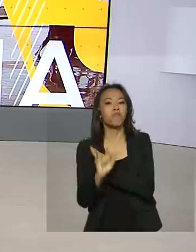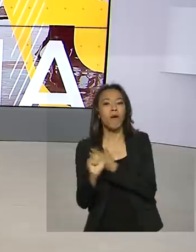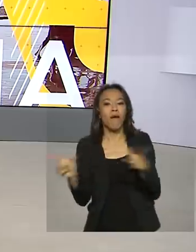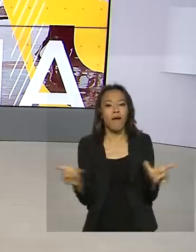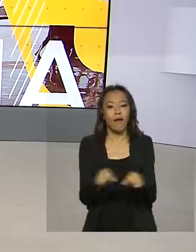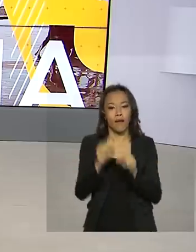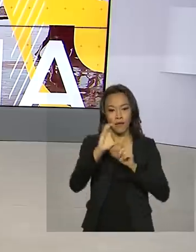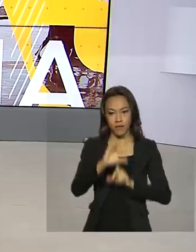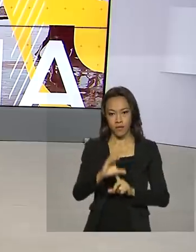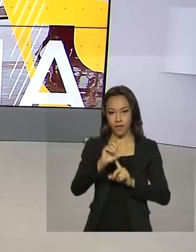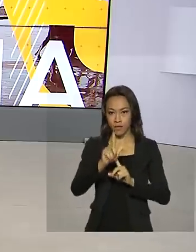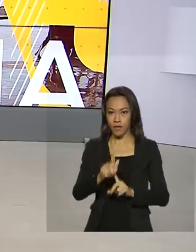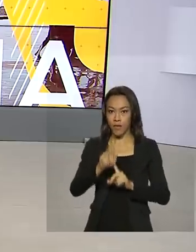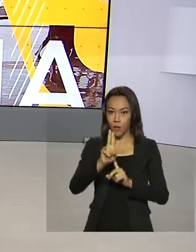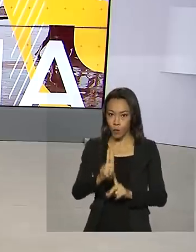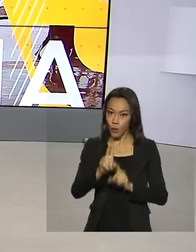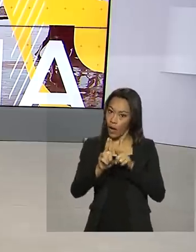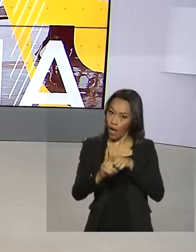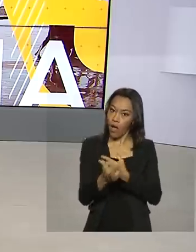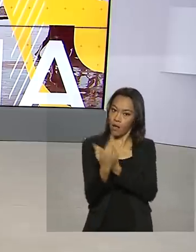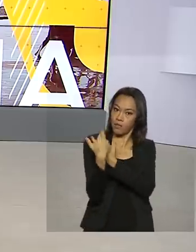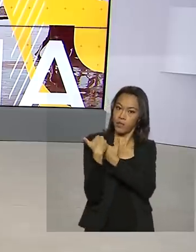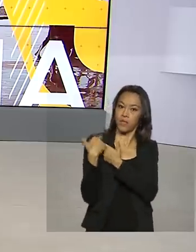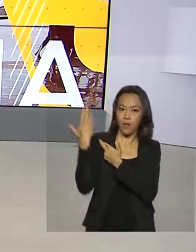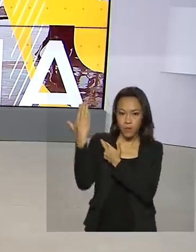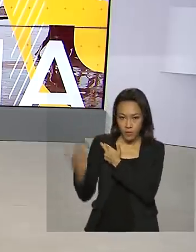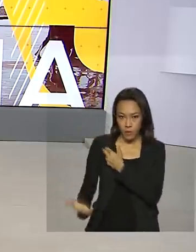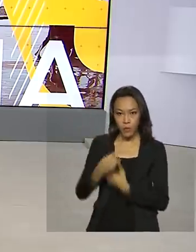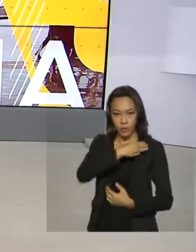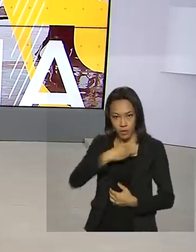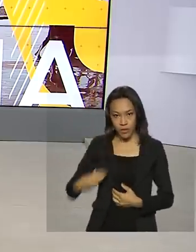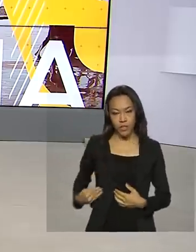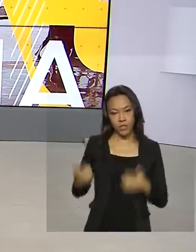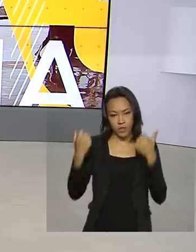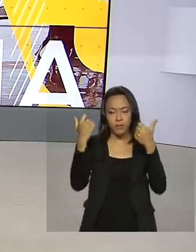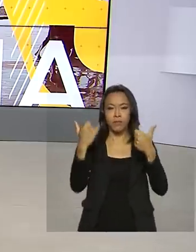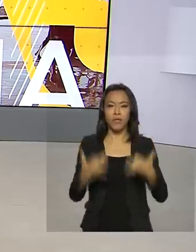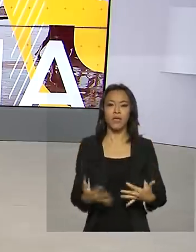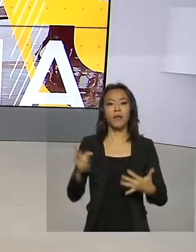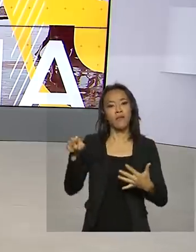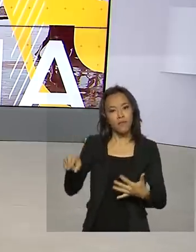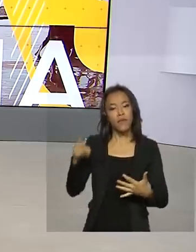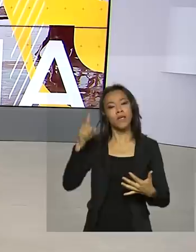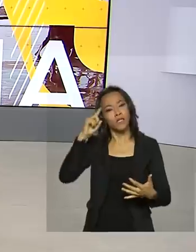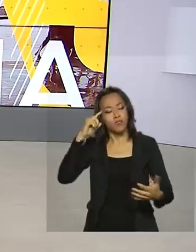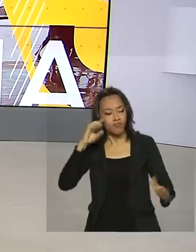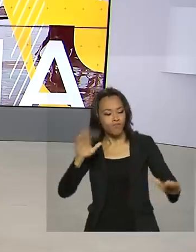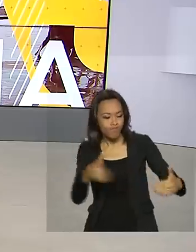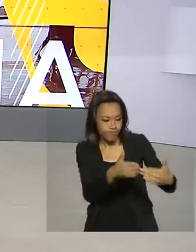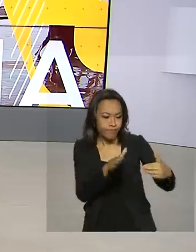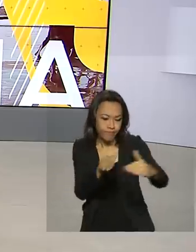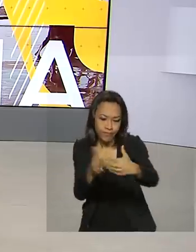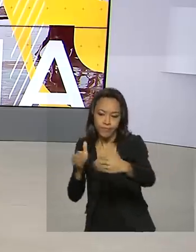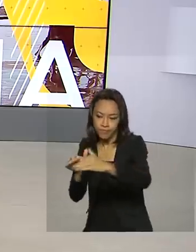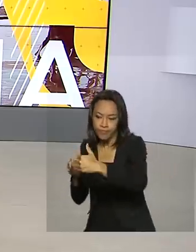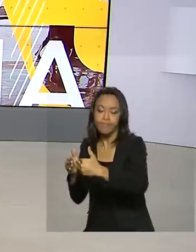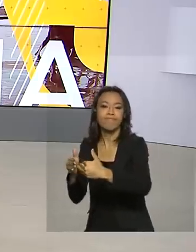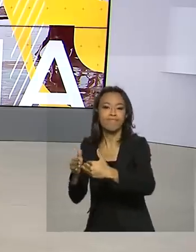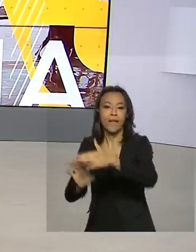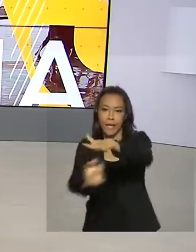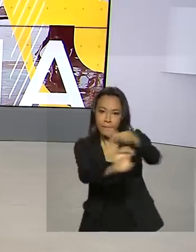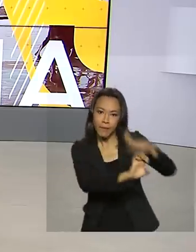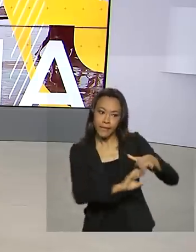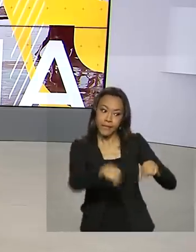Geral da União. O ministro Wagner Rosário explica que a CGU vem fechando acordos de leniência com empresas que cometeram